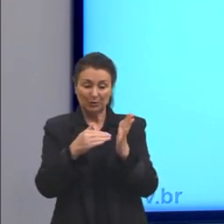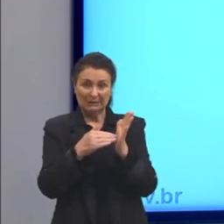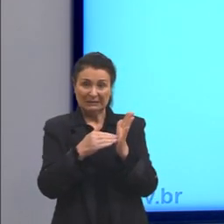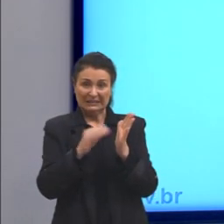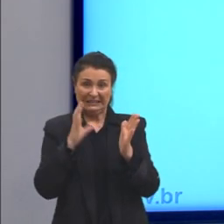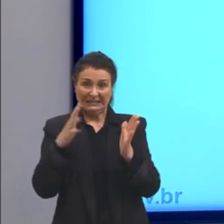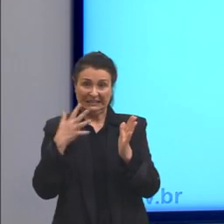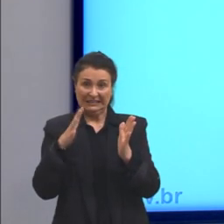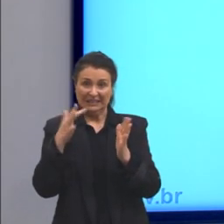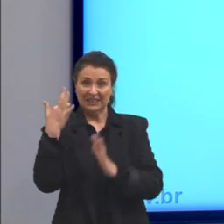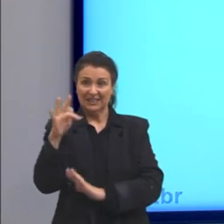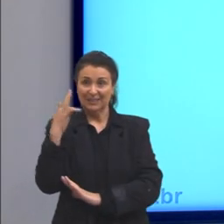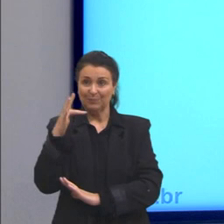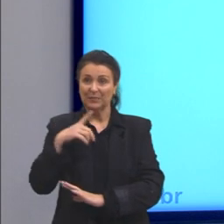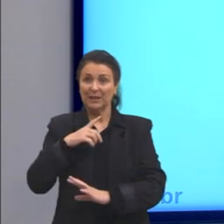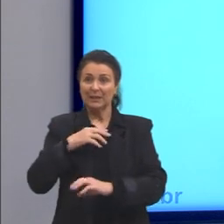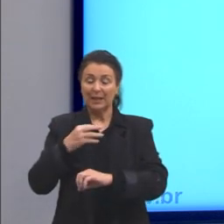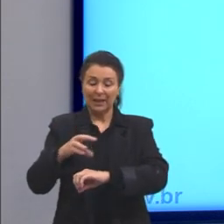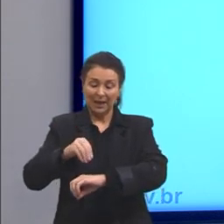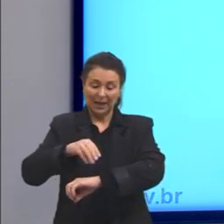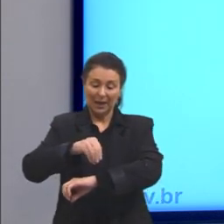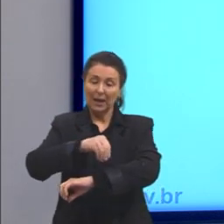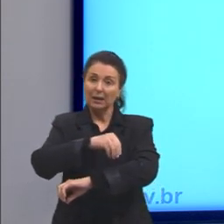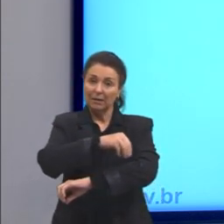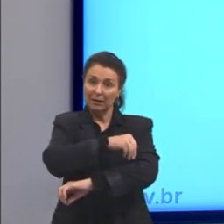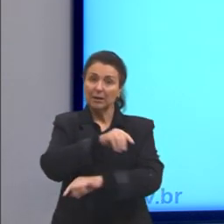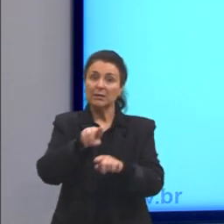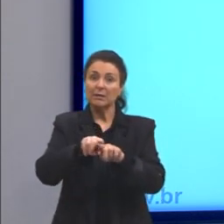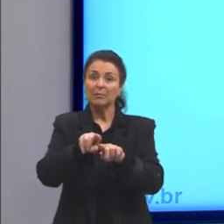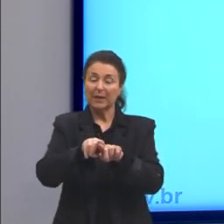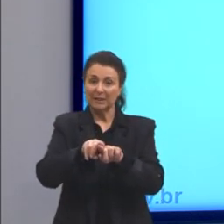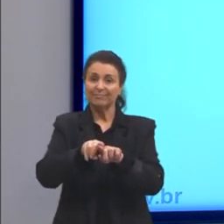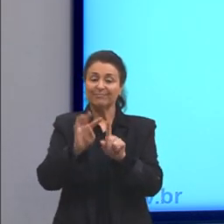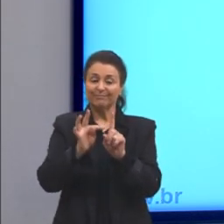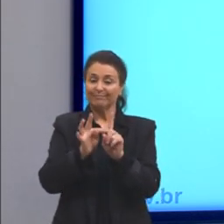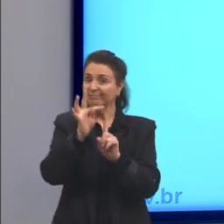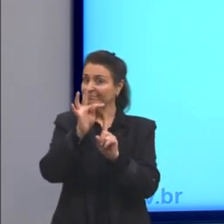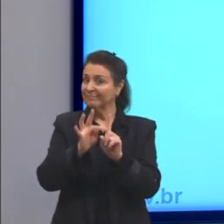Aqui a gente tem a lã. Também vai ser um isolante térmico.